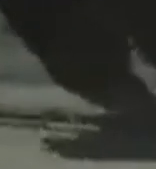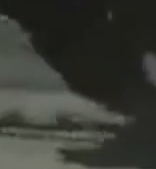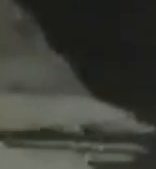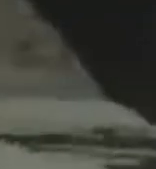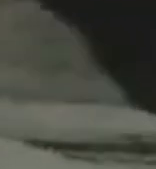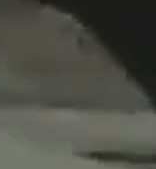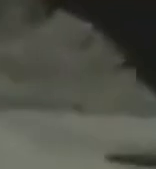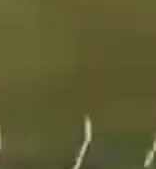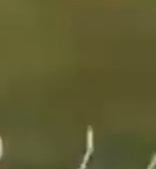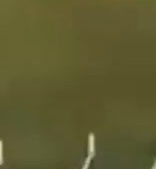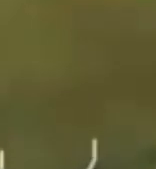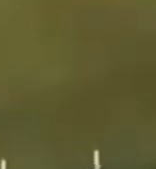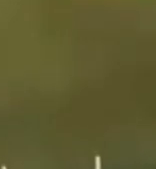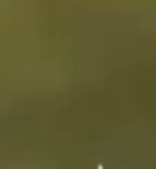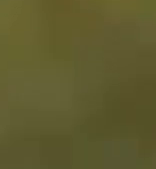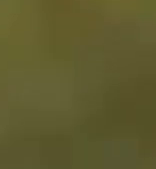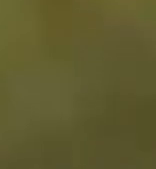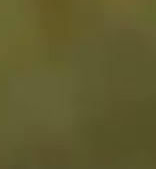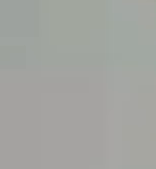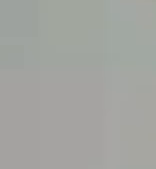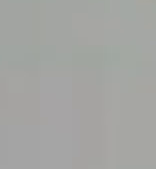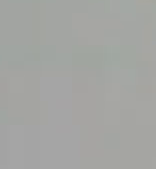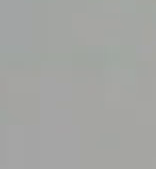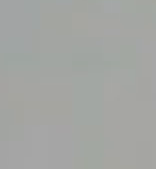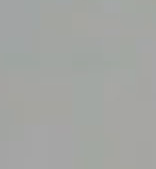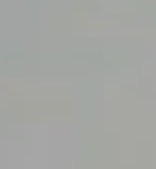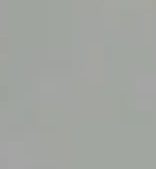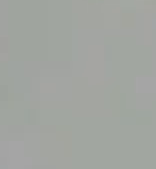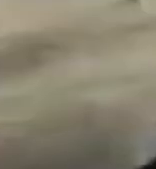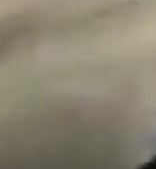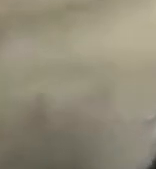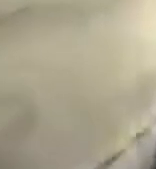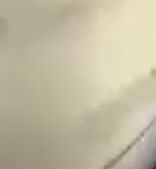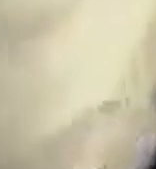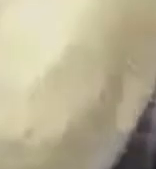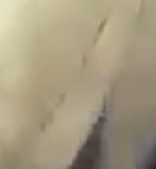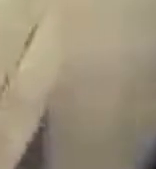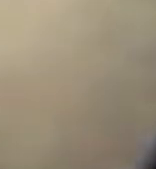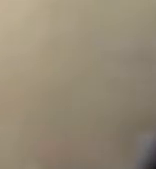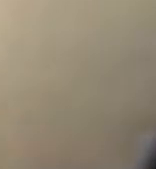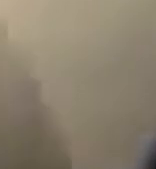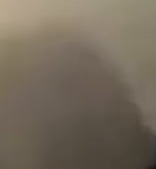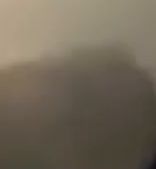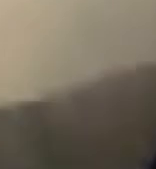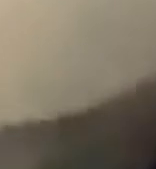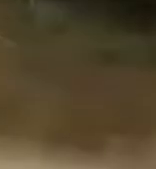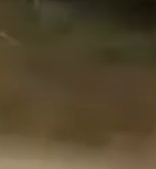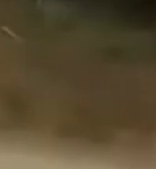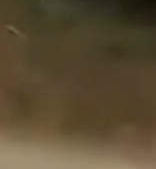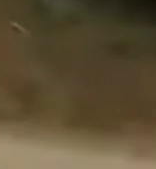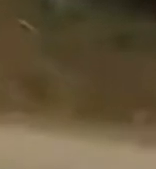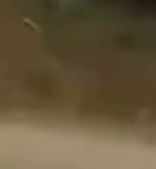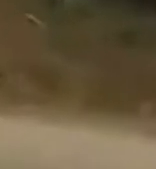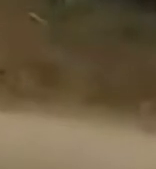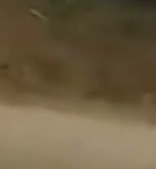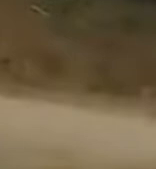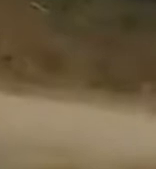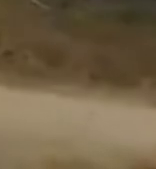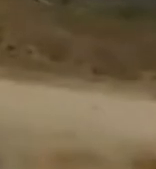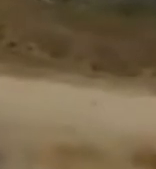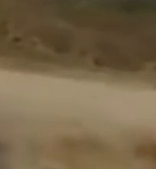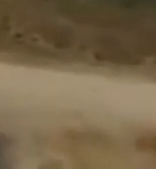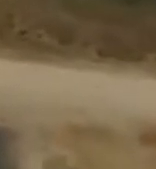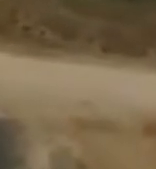Madre Paulina. Também revitalizou os ginásios de esportes, construiu uma pista de skate nova e viabilizou a